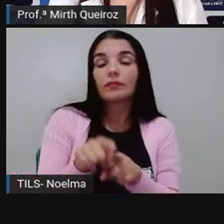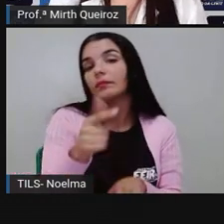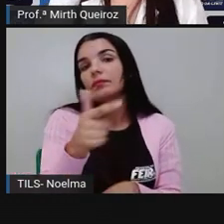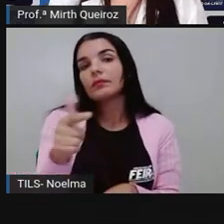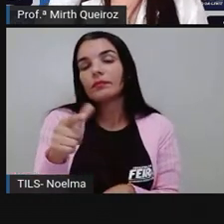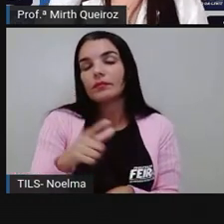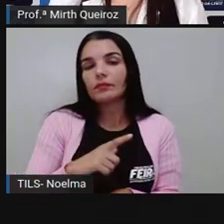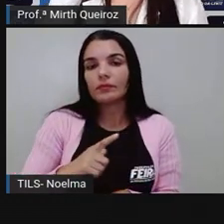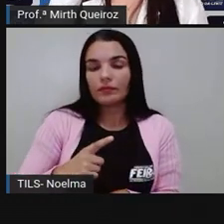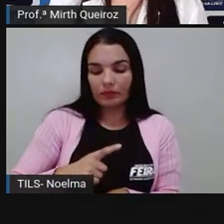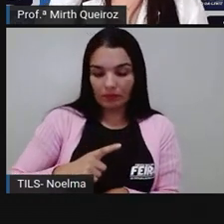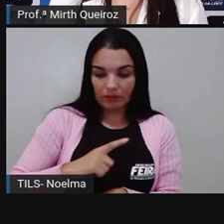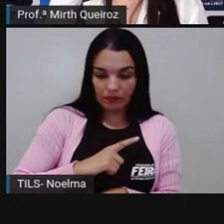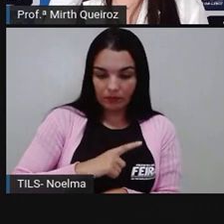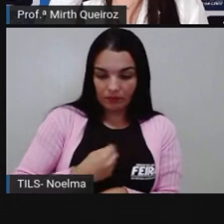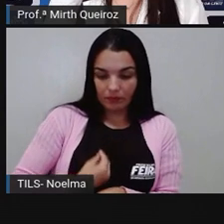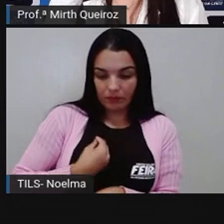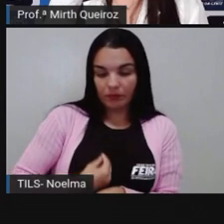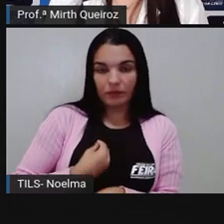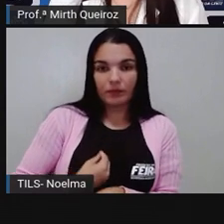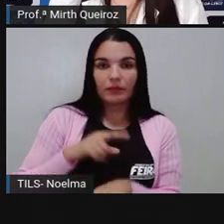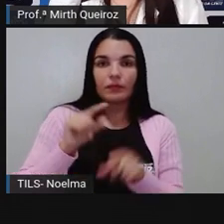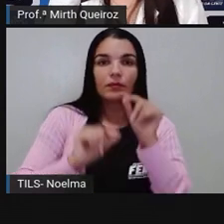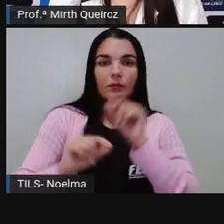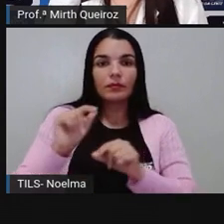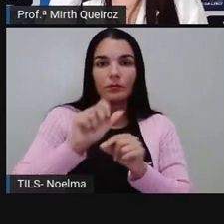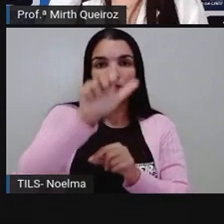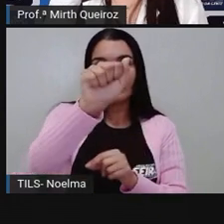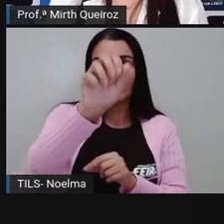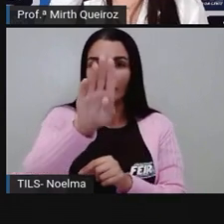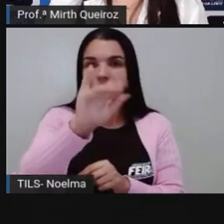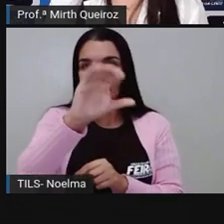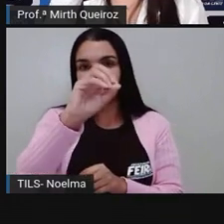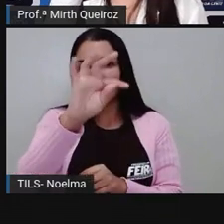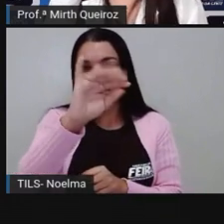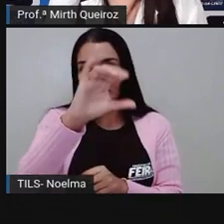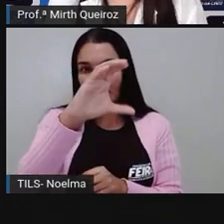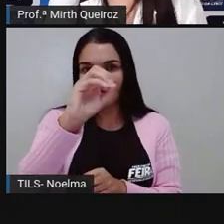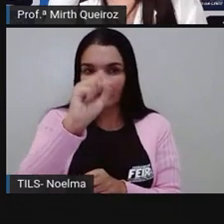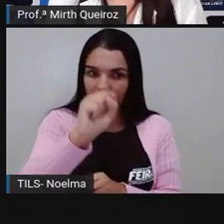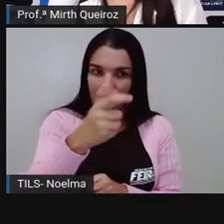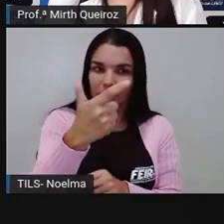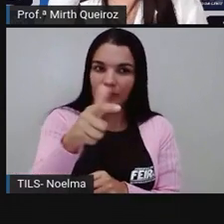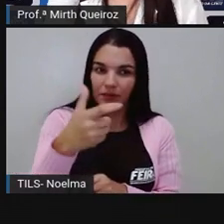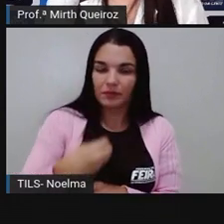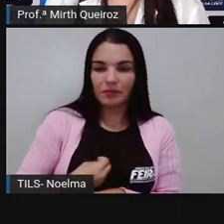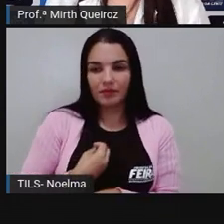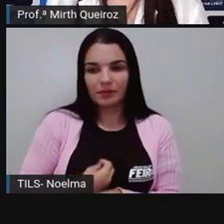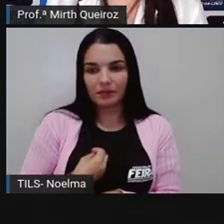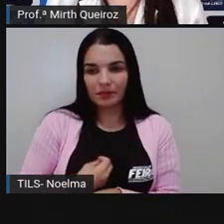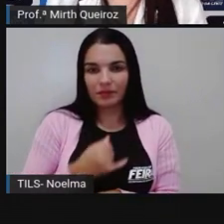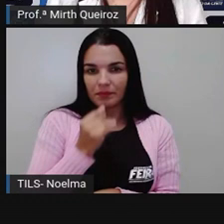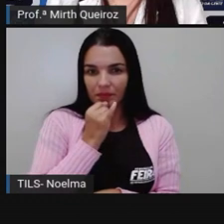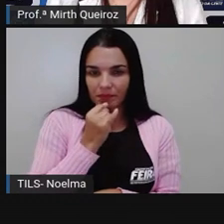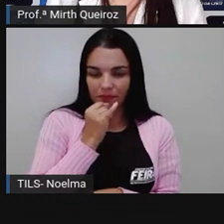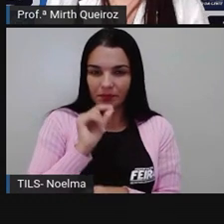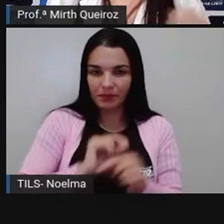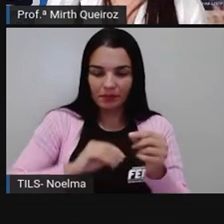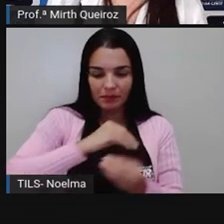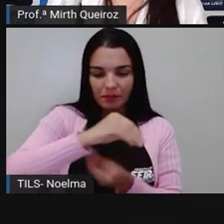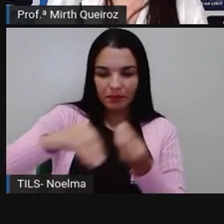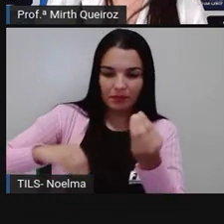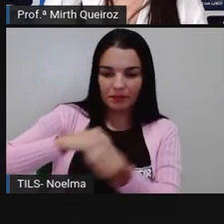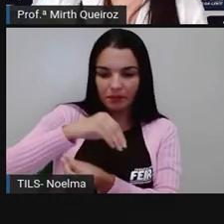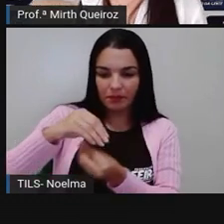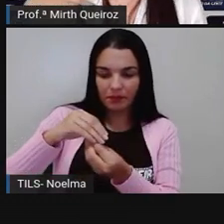não vivos Que nesse caso Seria os abióticos Que são seres que não têm vida Essa relação De seres